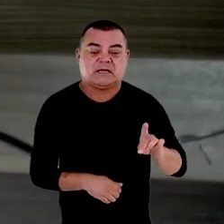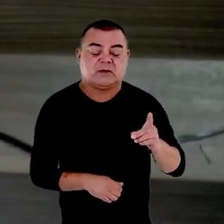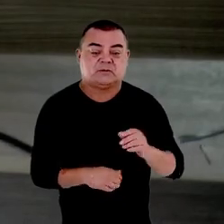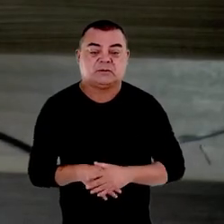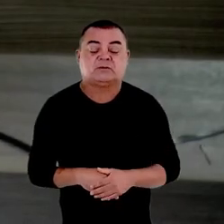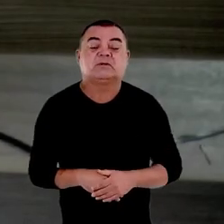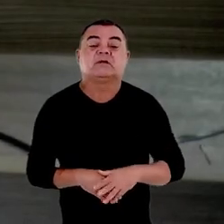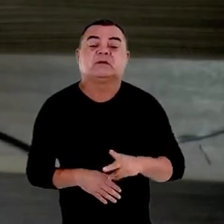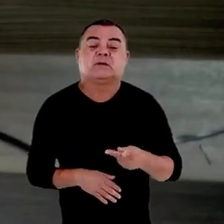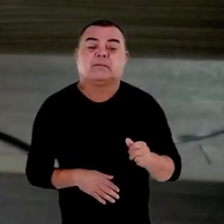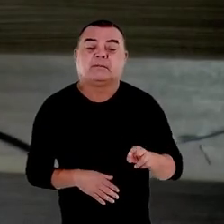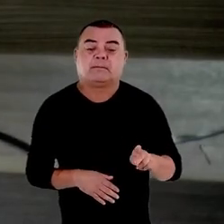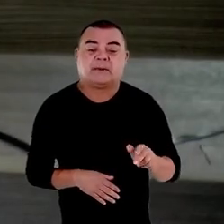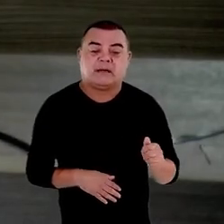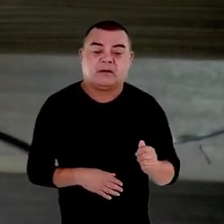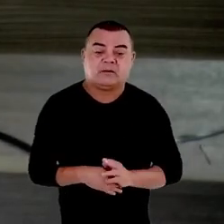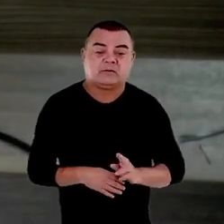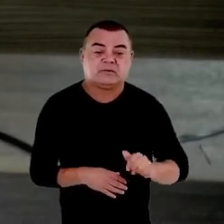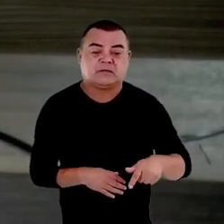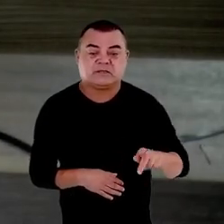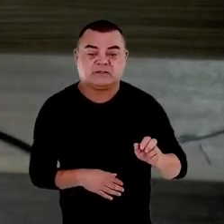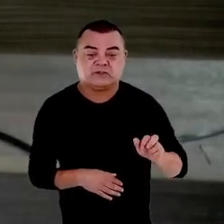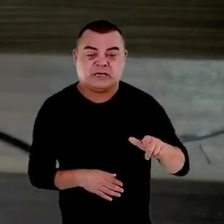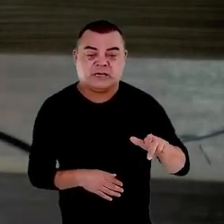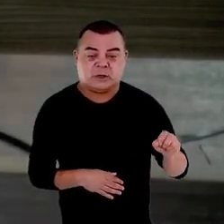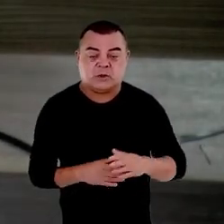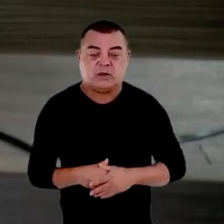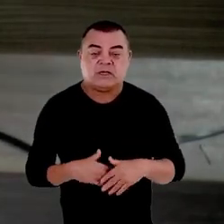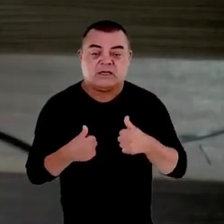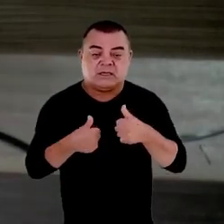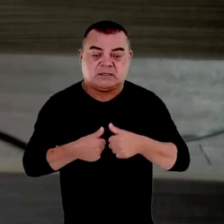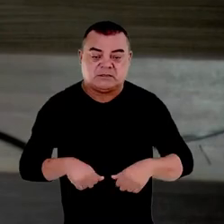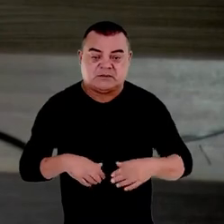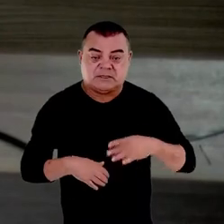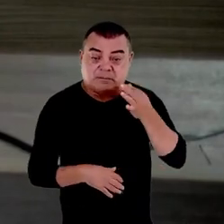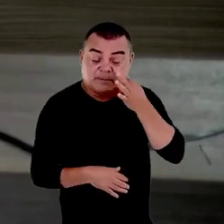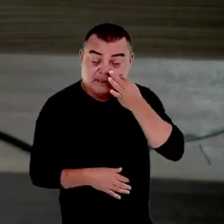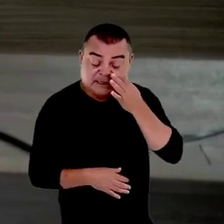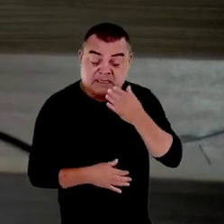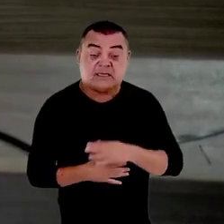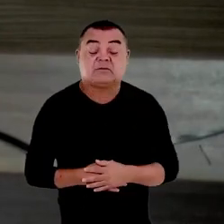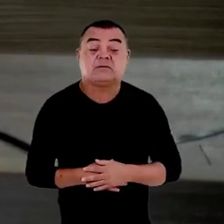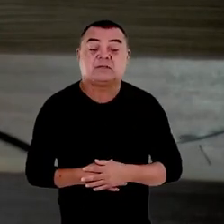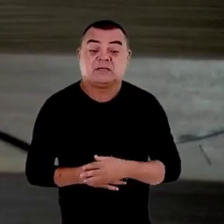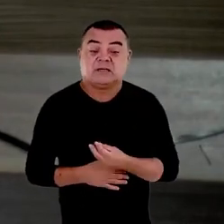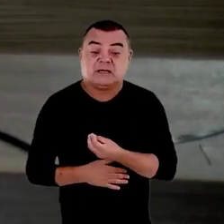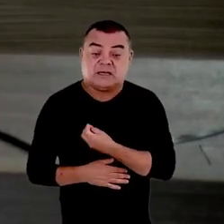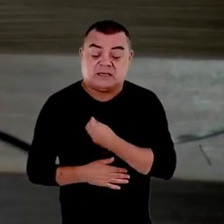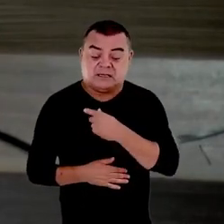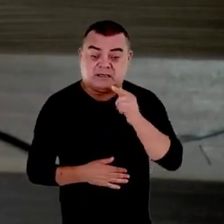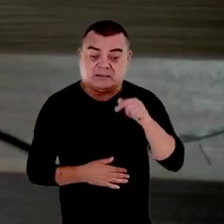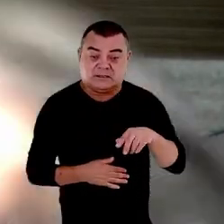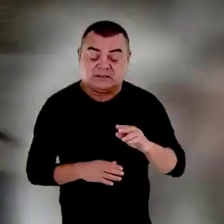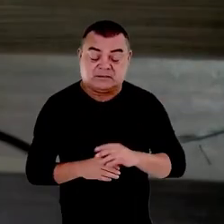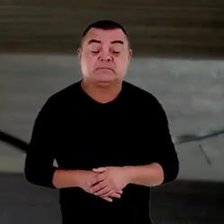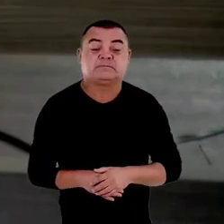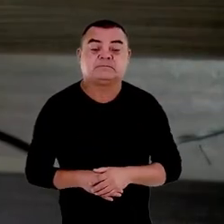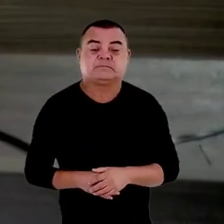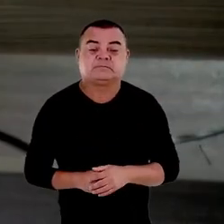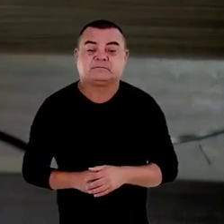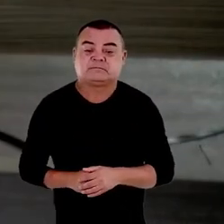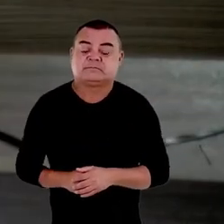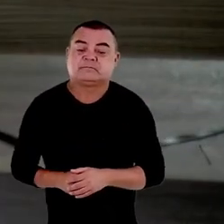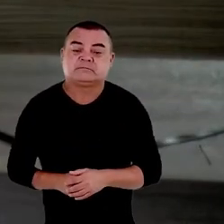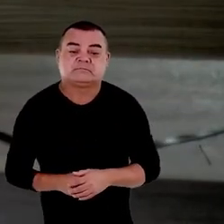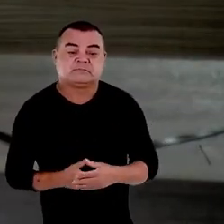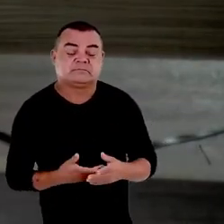Passos Conselheiro Ângelo Fabiano que estiveram presentes fisicamente estão presentes fisicamente na sessão e